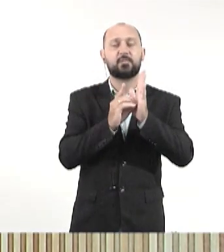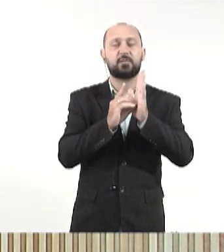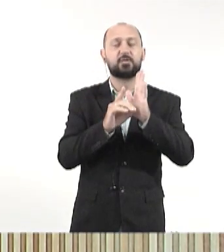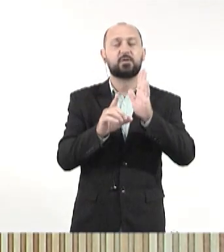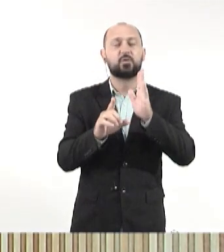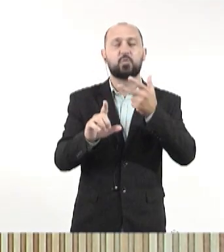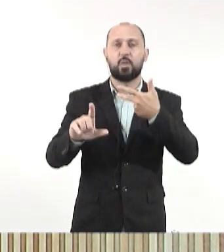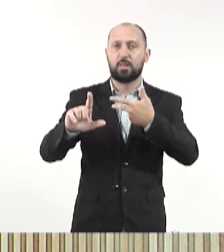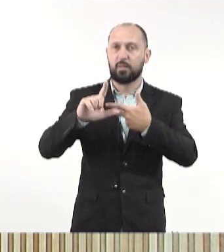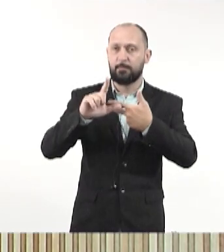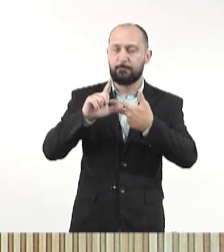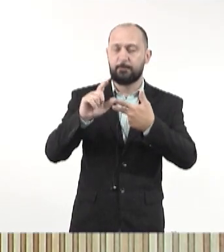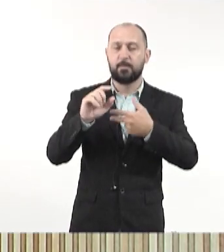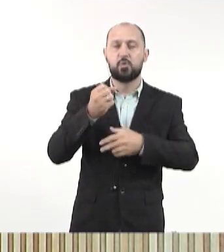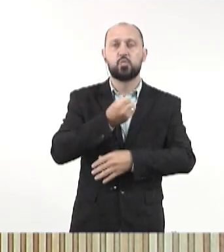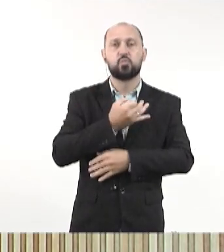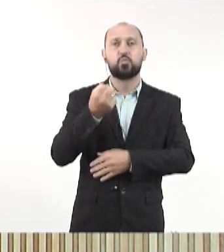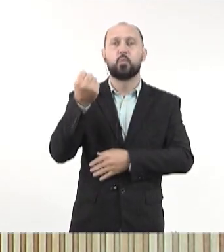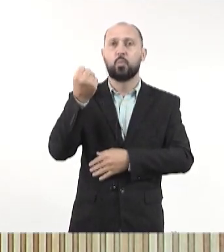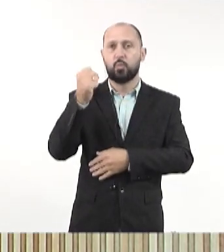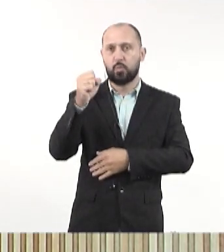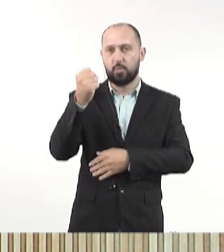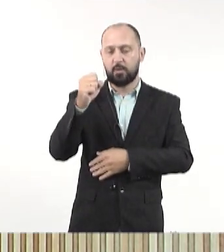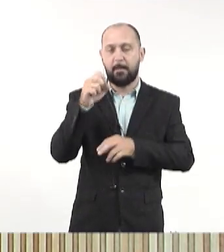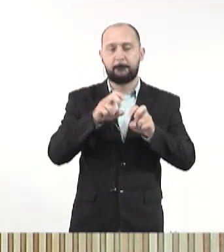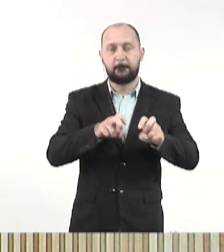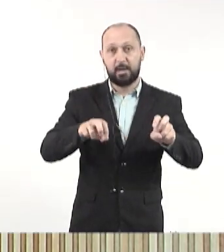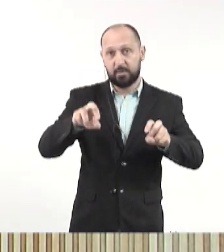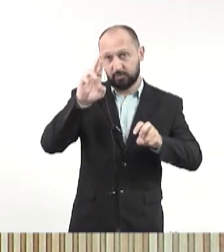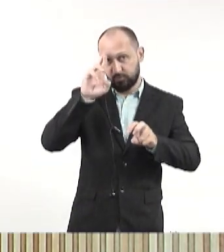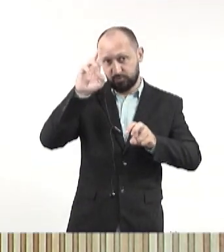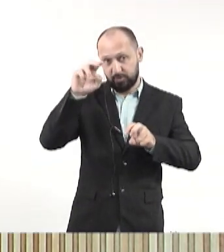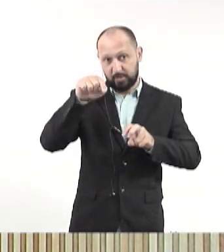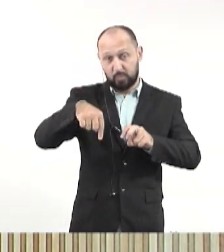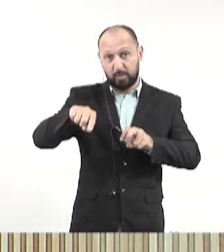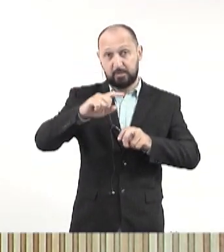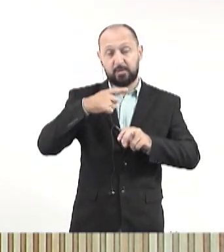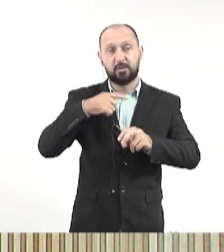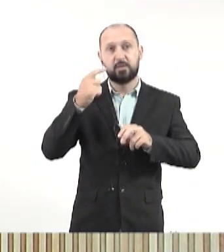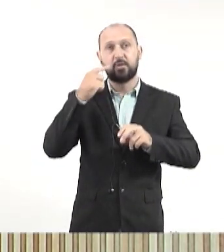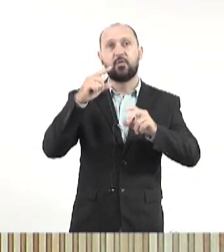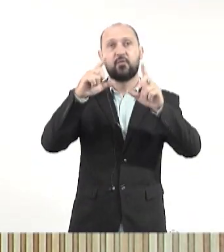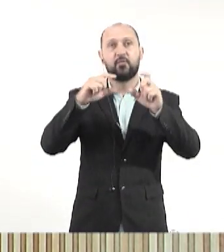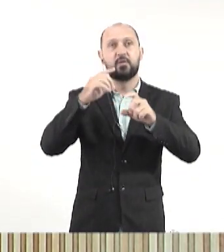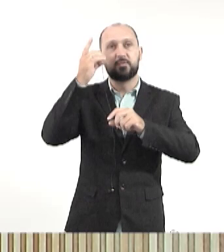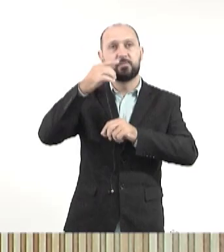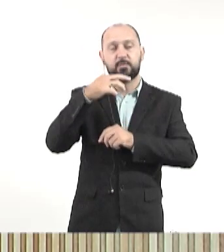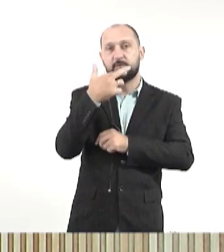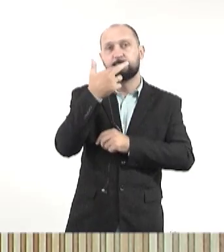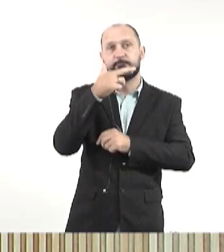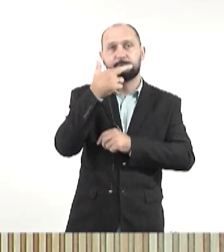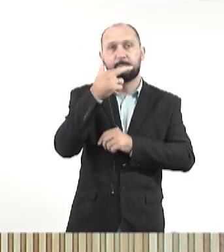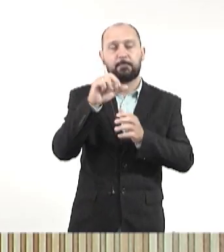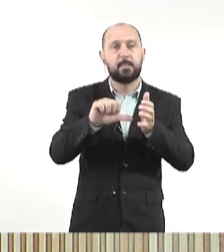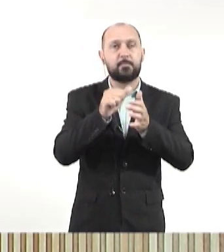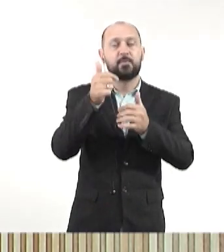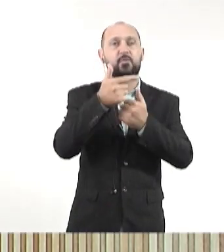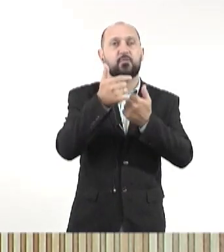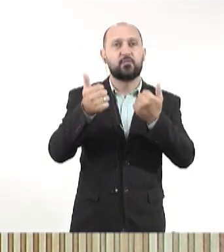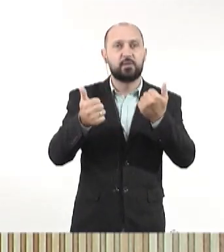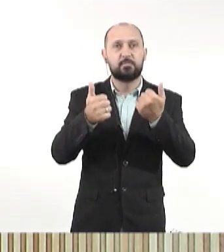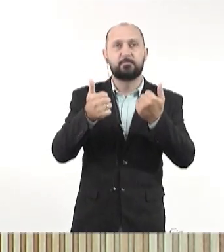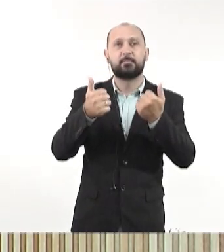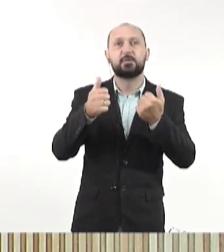legislativo, número 8, encaminhado pela mesa diretora, em discussão única, está aqui a foto do deputado Renato Câmara, primeiro vice